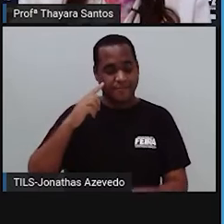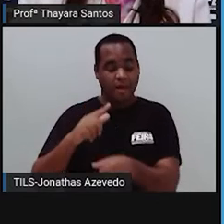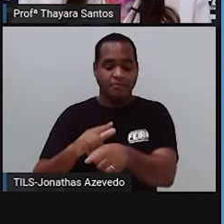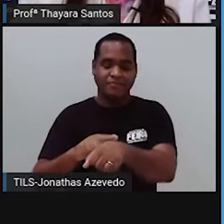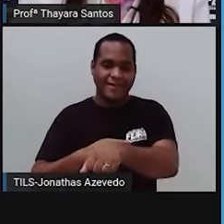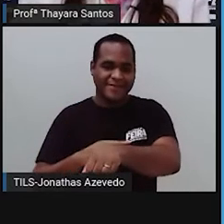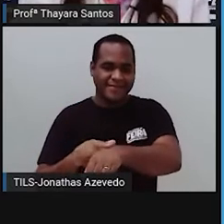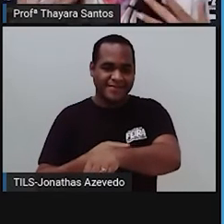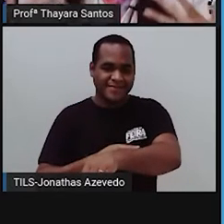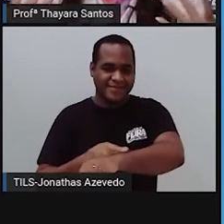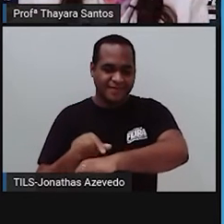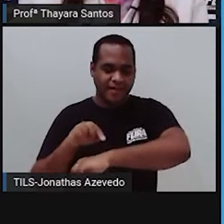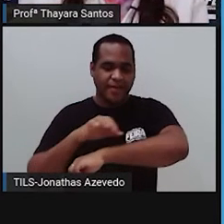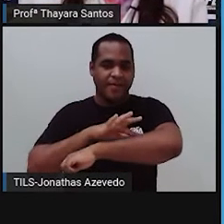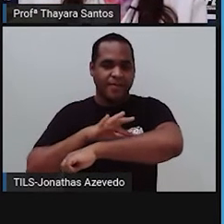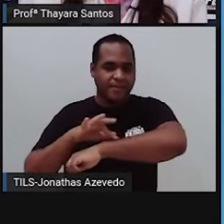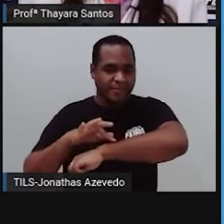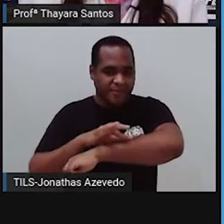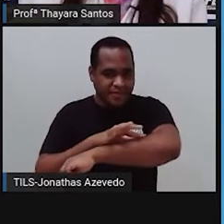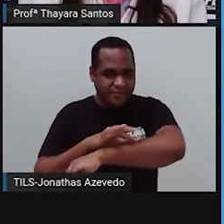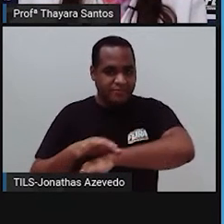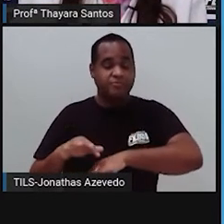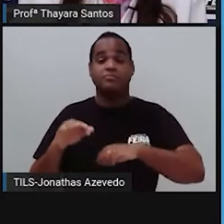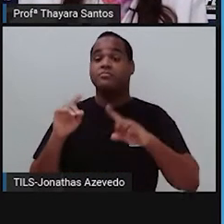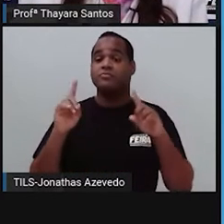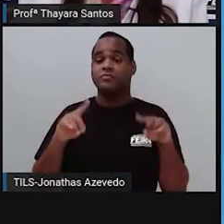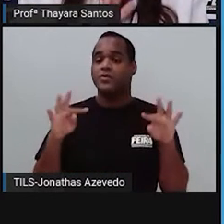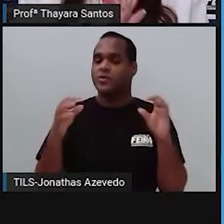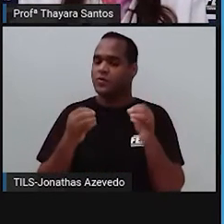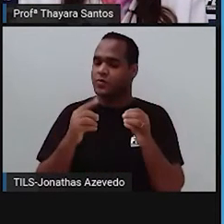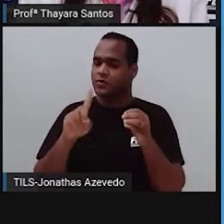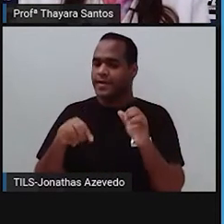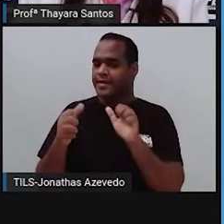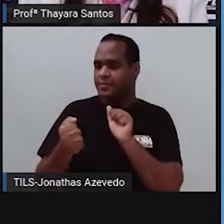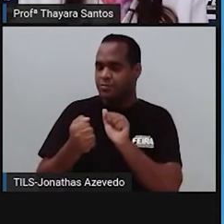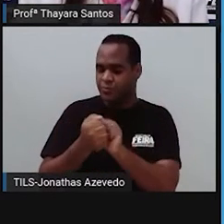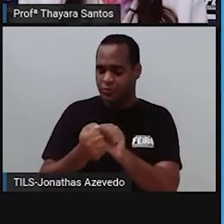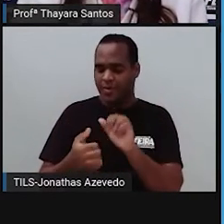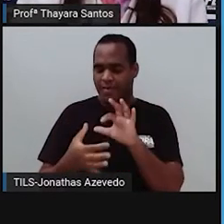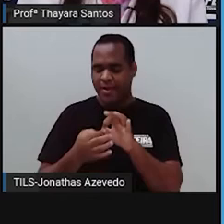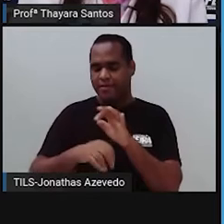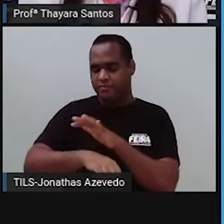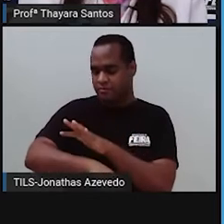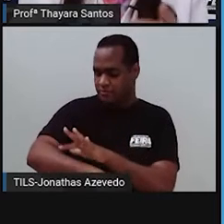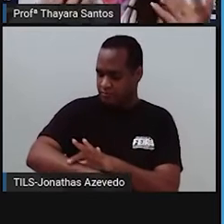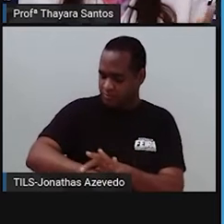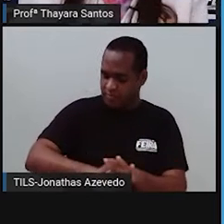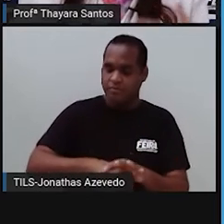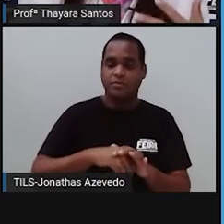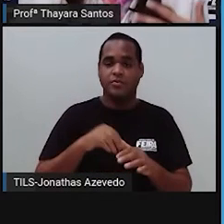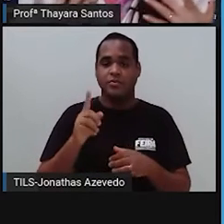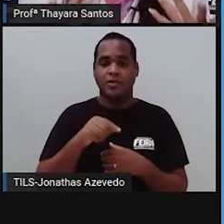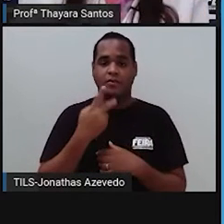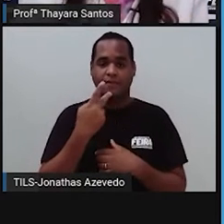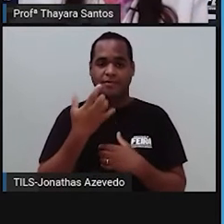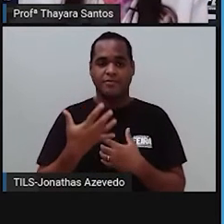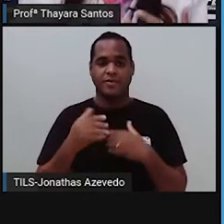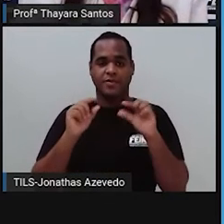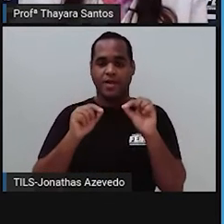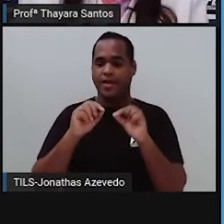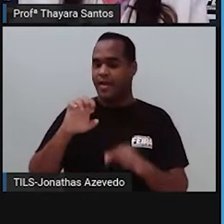O tecido epitelial, os diferentes tecidos epiteliais, eles se juntam e vão formar a pele. Então, quando a gente está falando de tecido